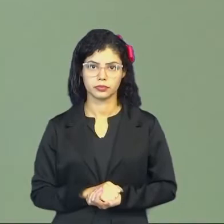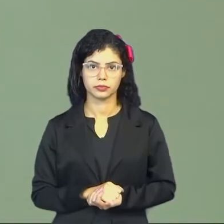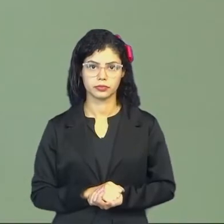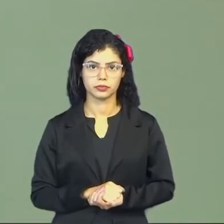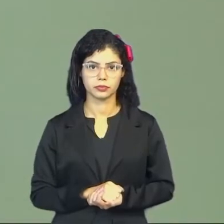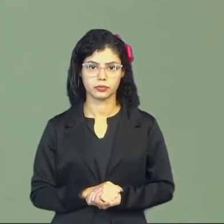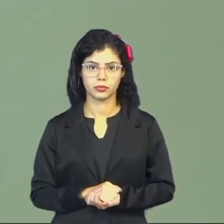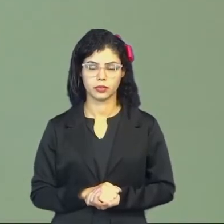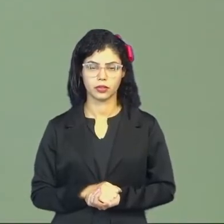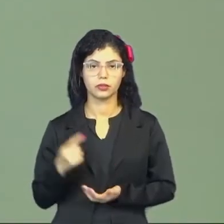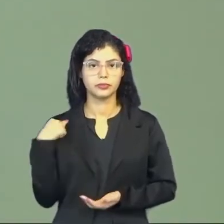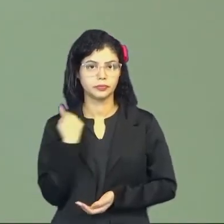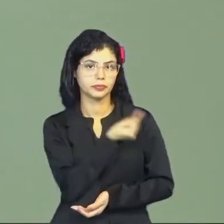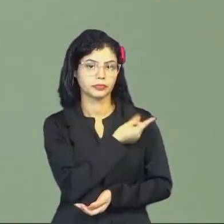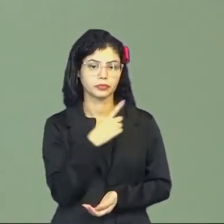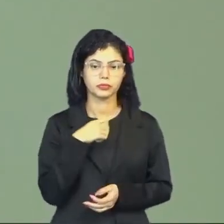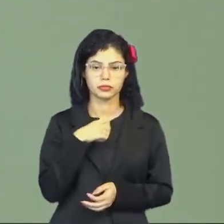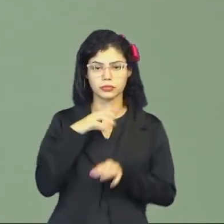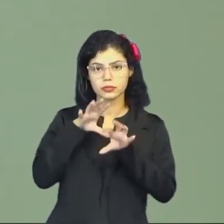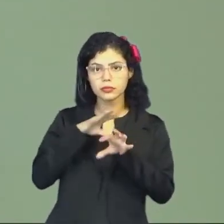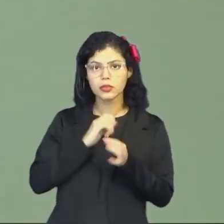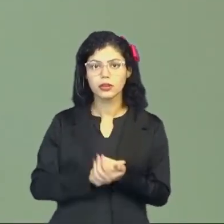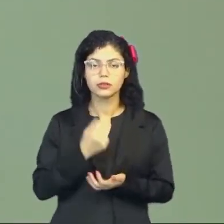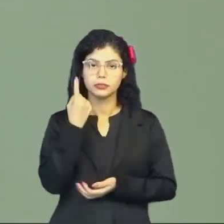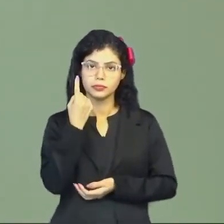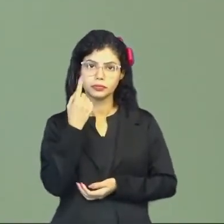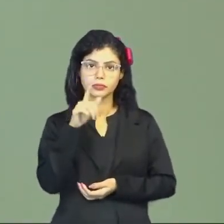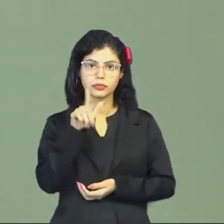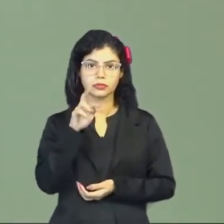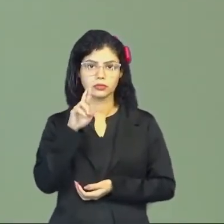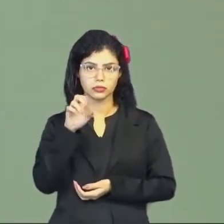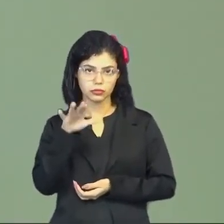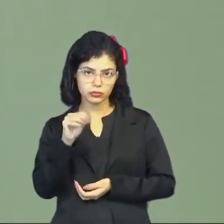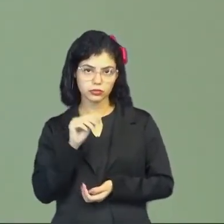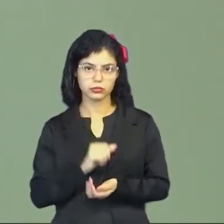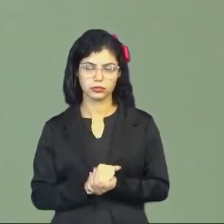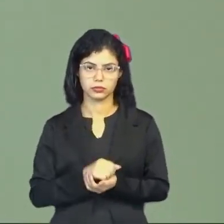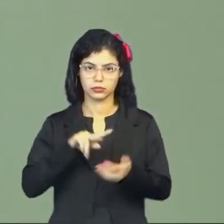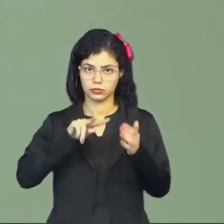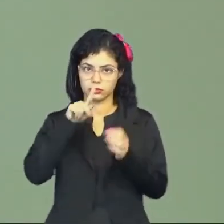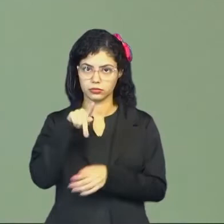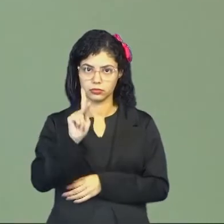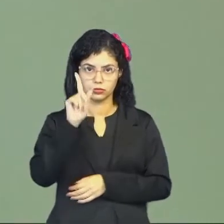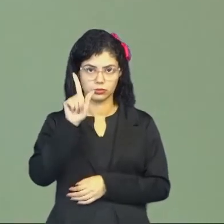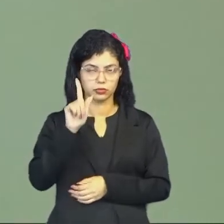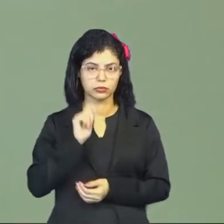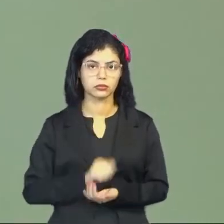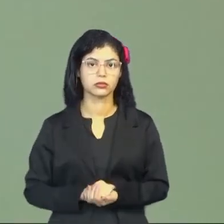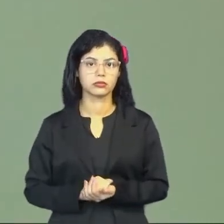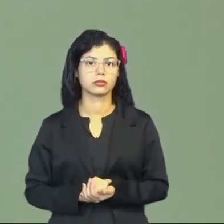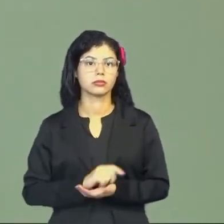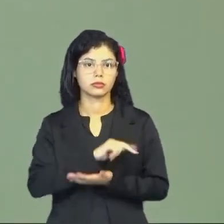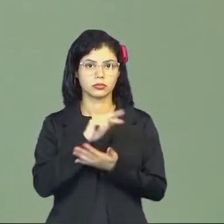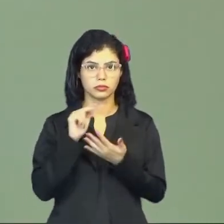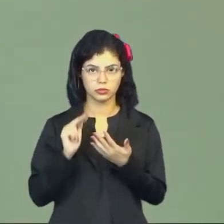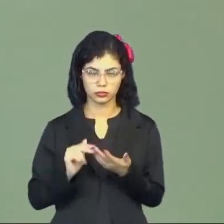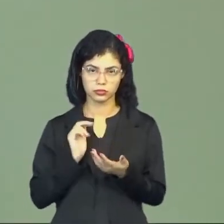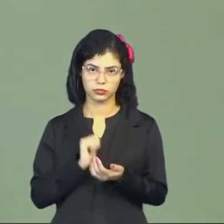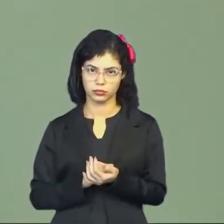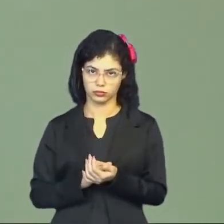Então, nós temos aí, o litro e o quilograma. O quilograma, ele varia. Ele vai